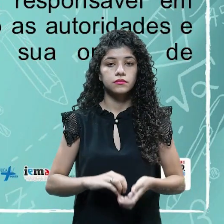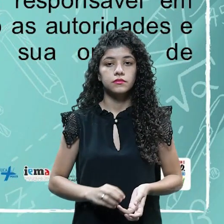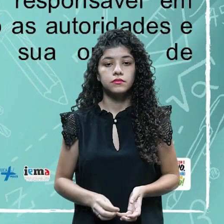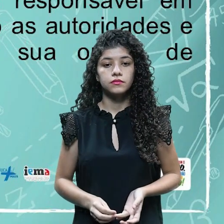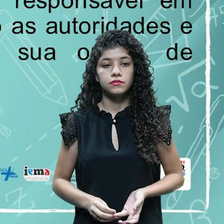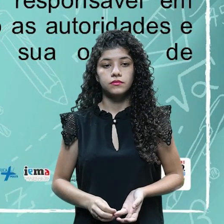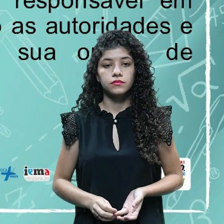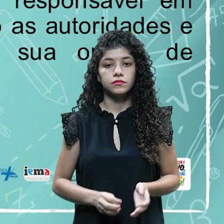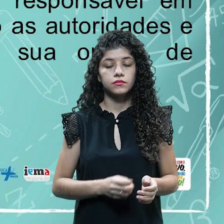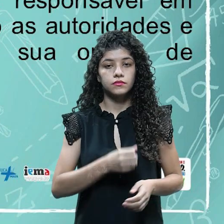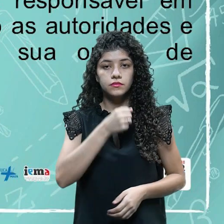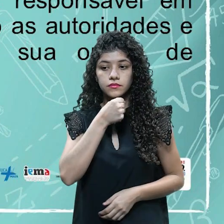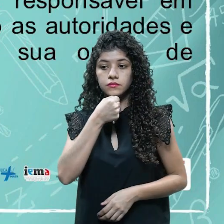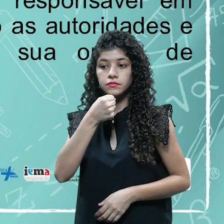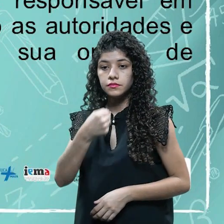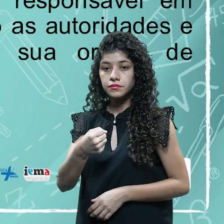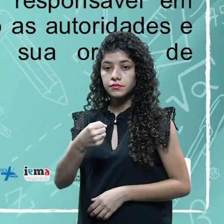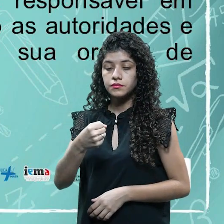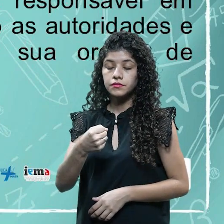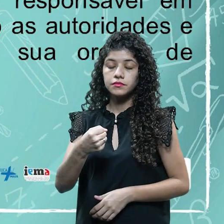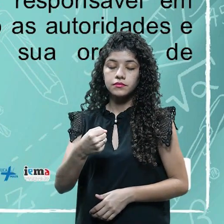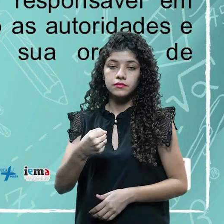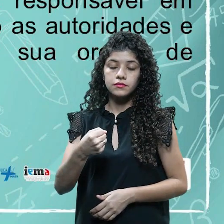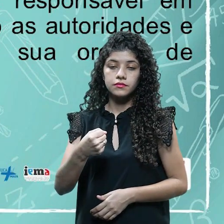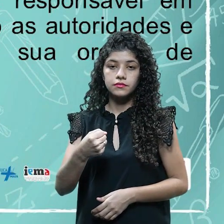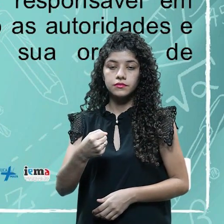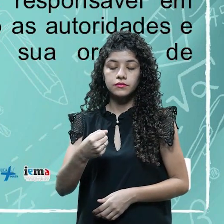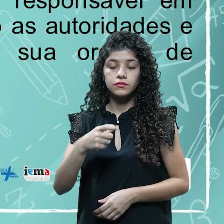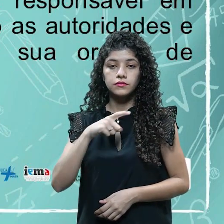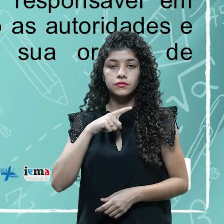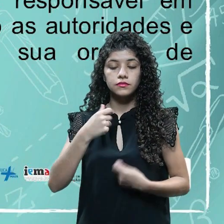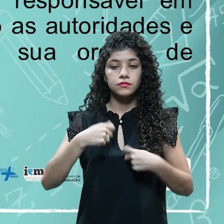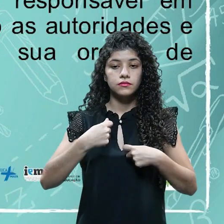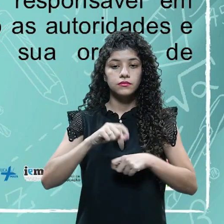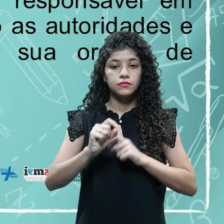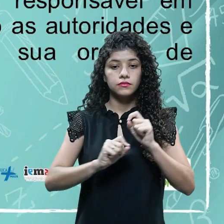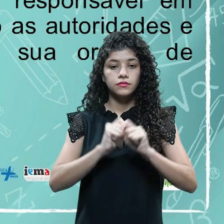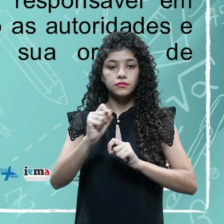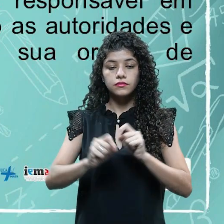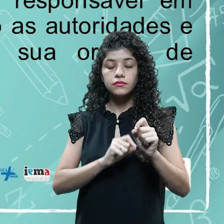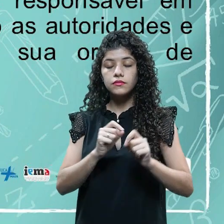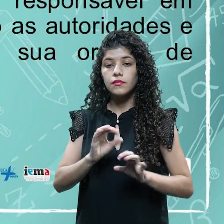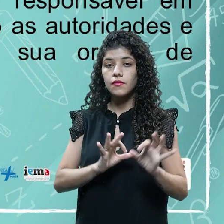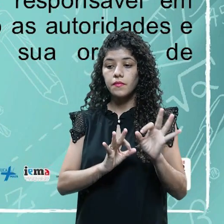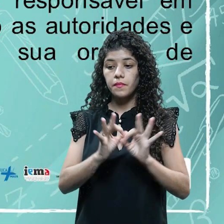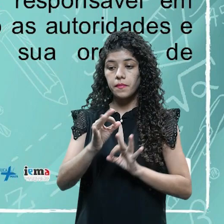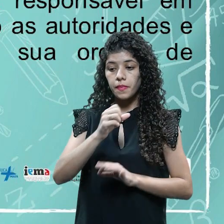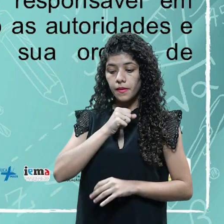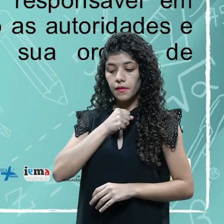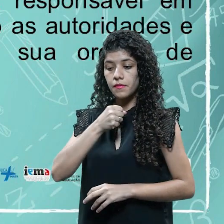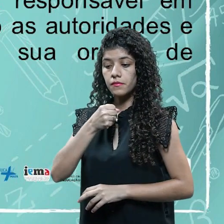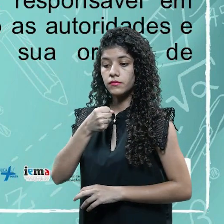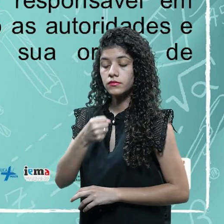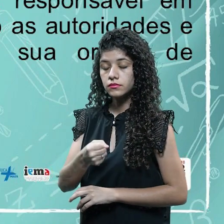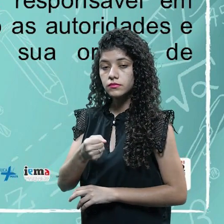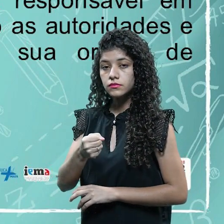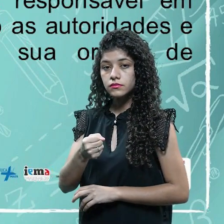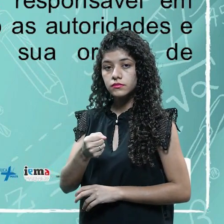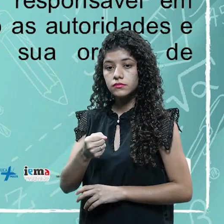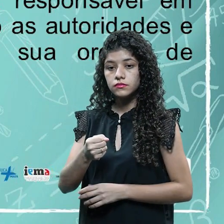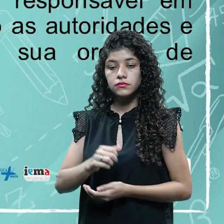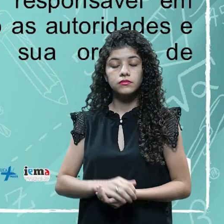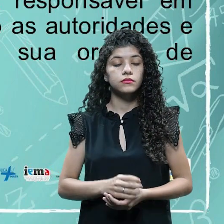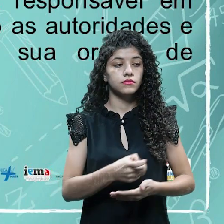apresentador ou mestre de cerimônias, ele deve comandar a cena, né? Então, seguindo o